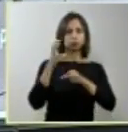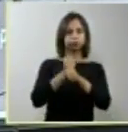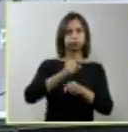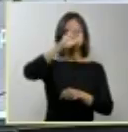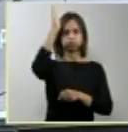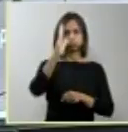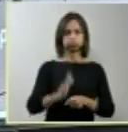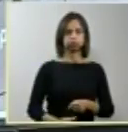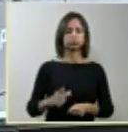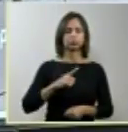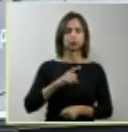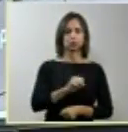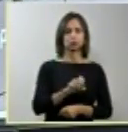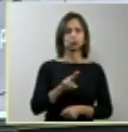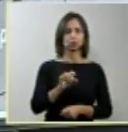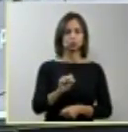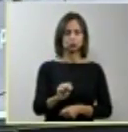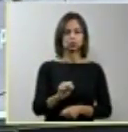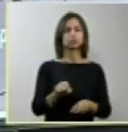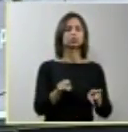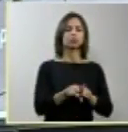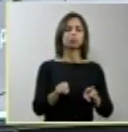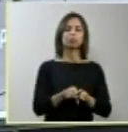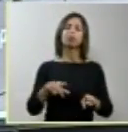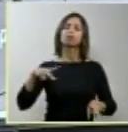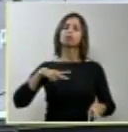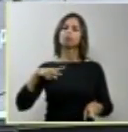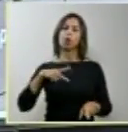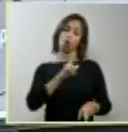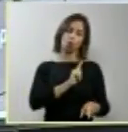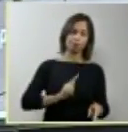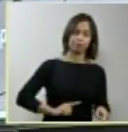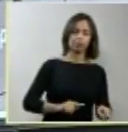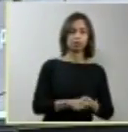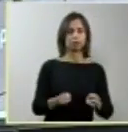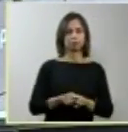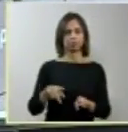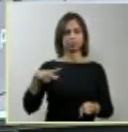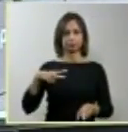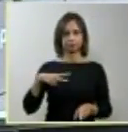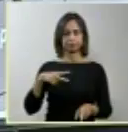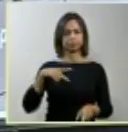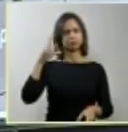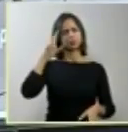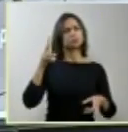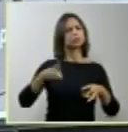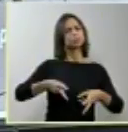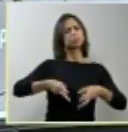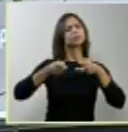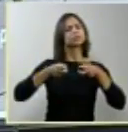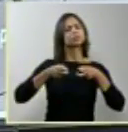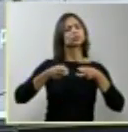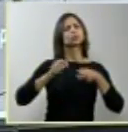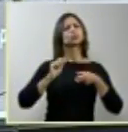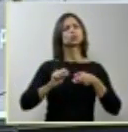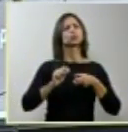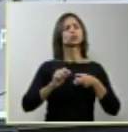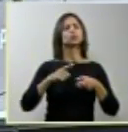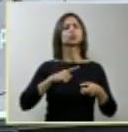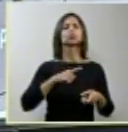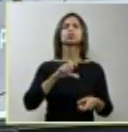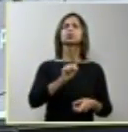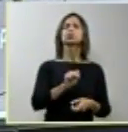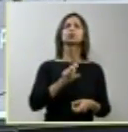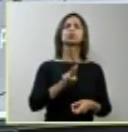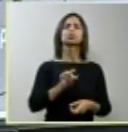sistema complementar e no privado. O que dá para deduzir que o Sistema Único de